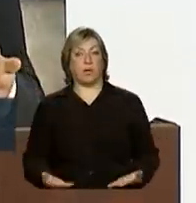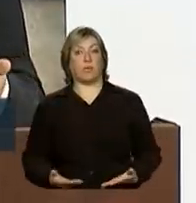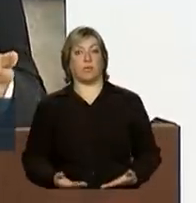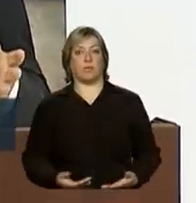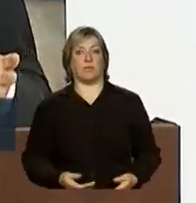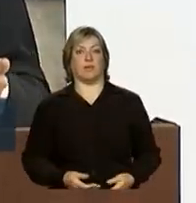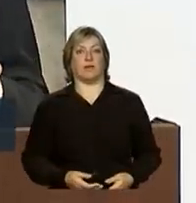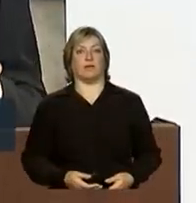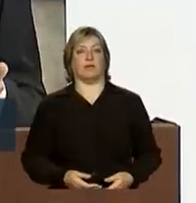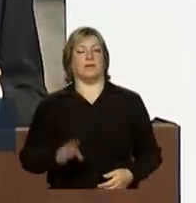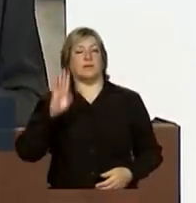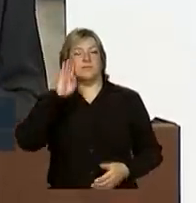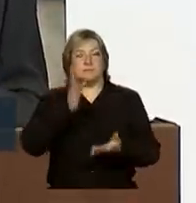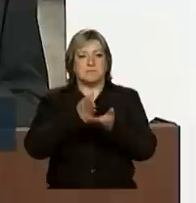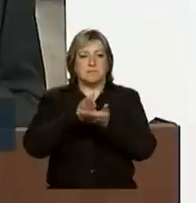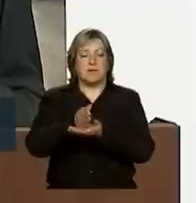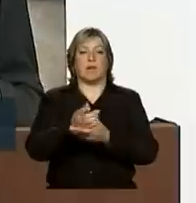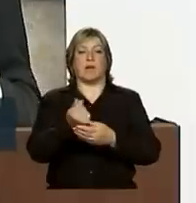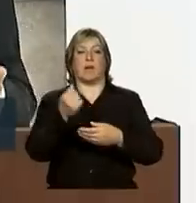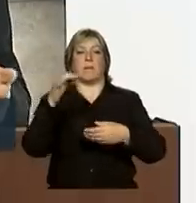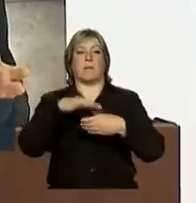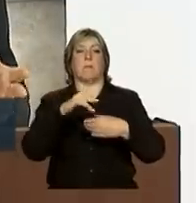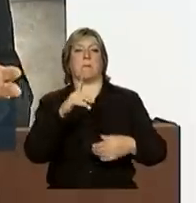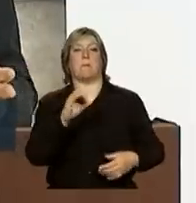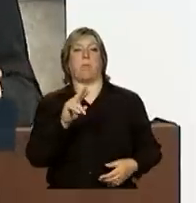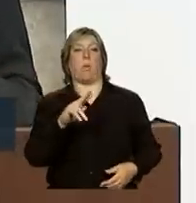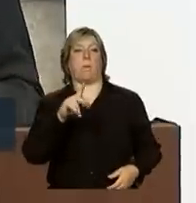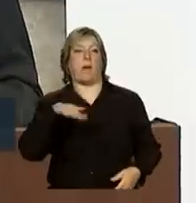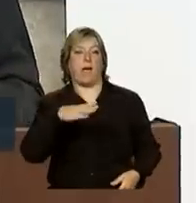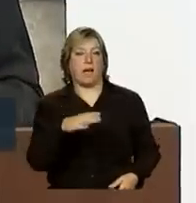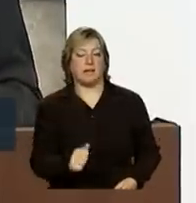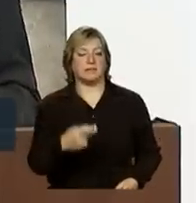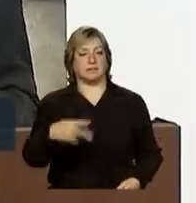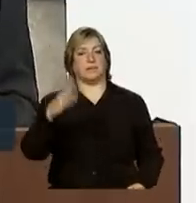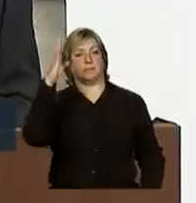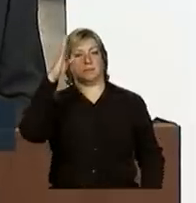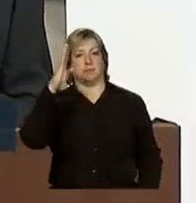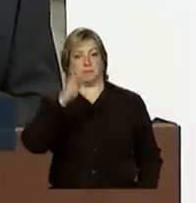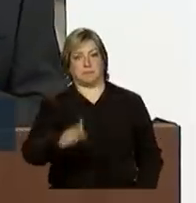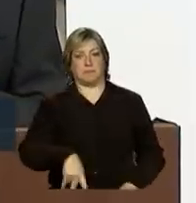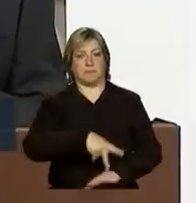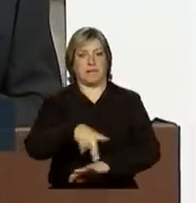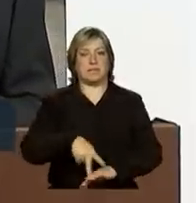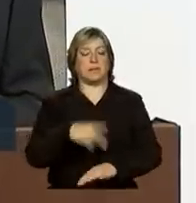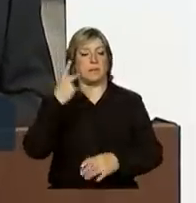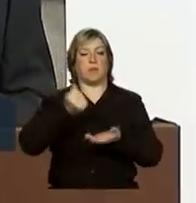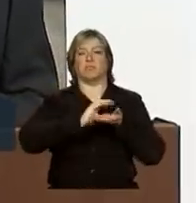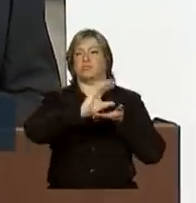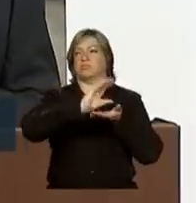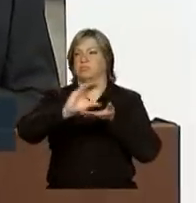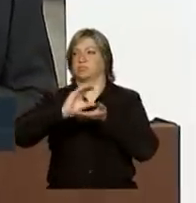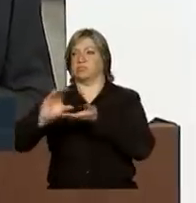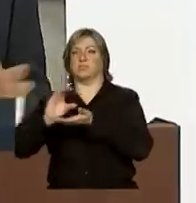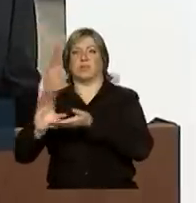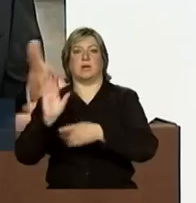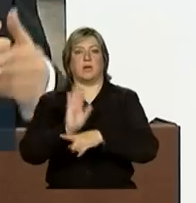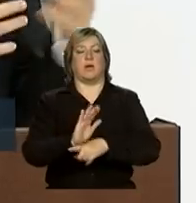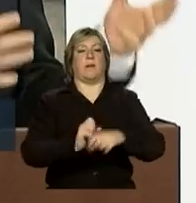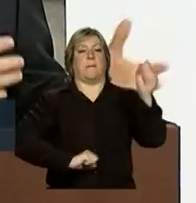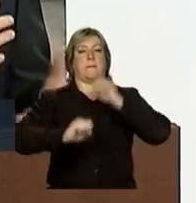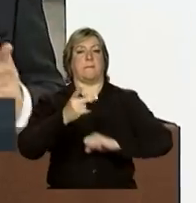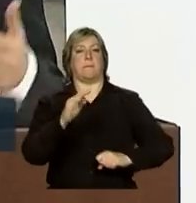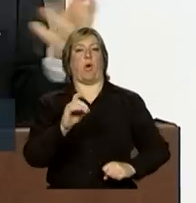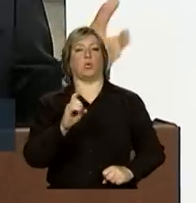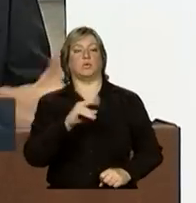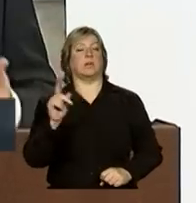você canaliza a poupança do país para o investimento, para a produção, e não mais